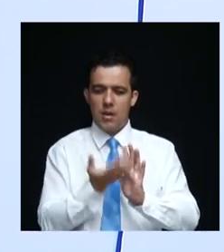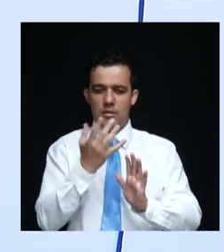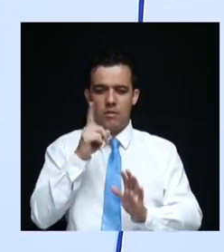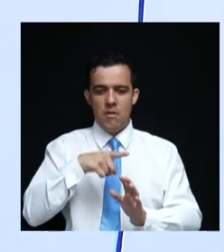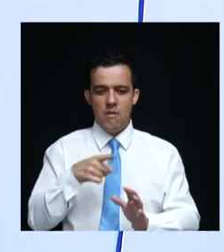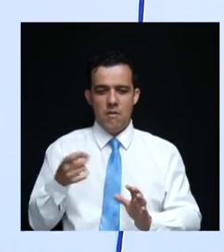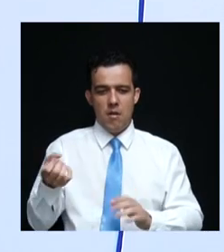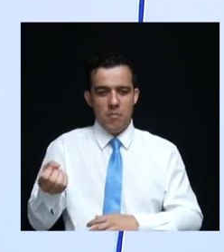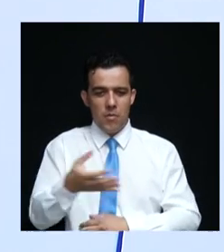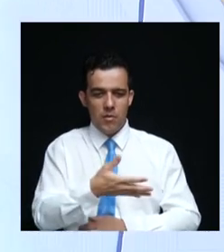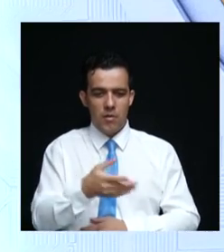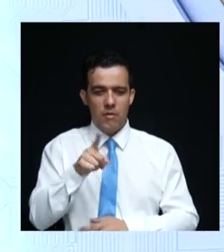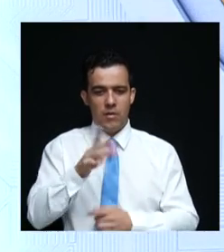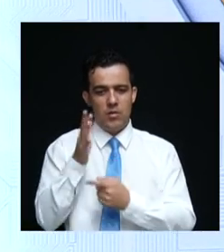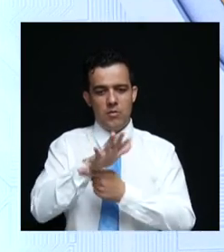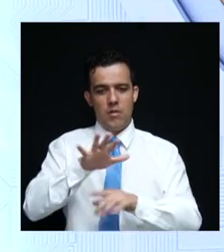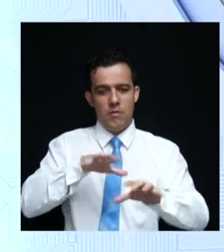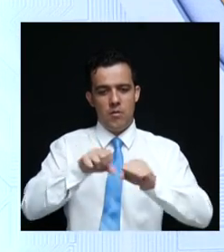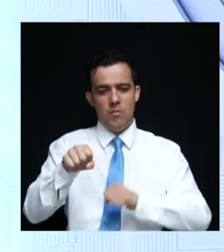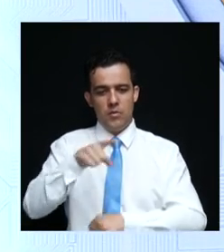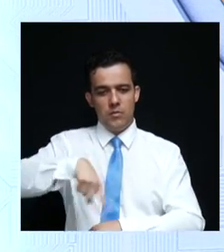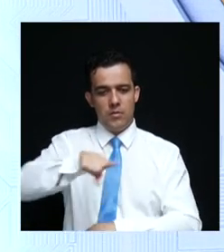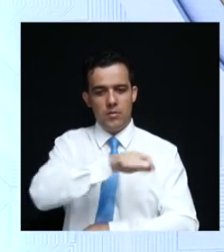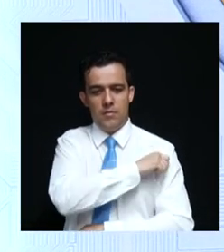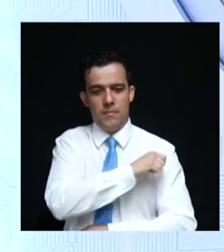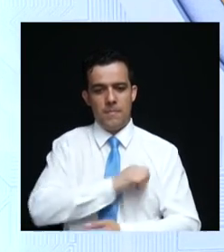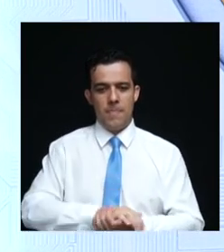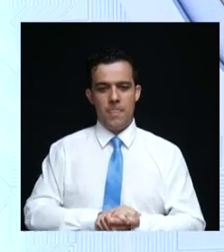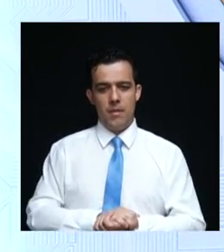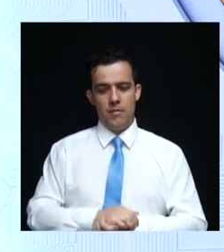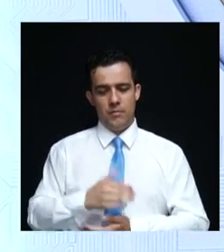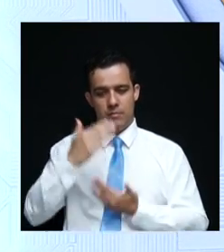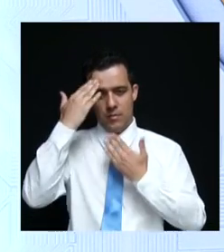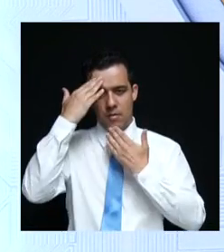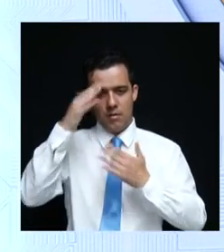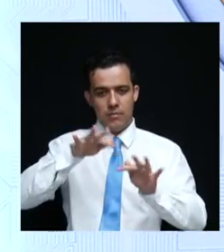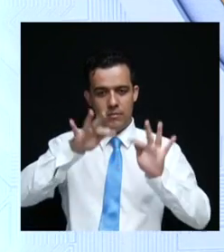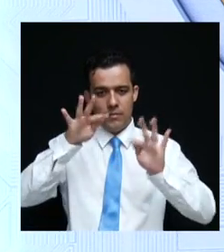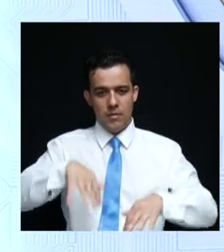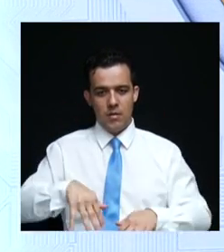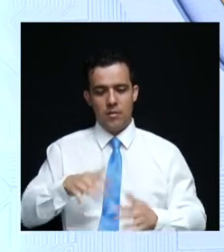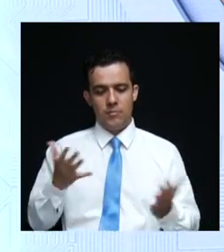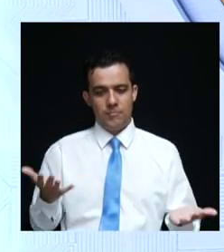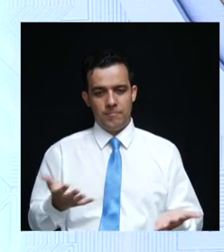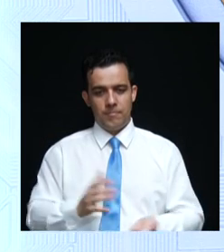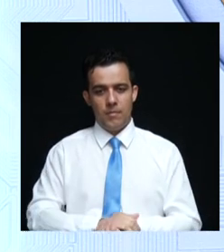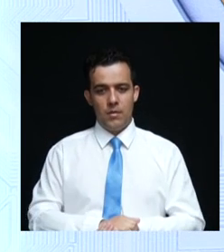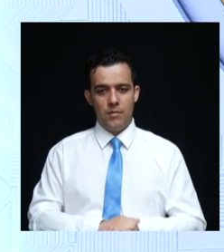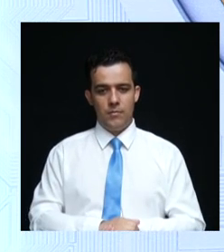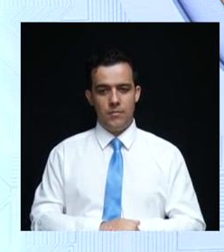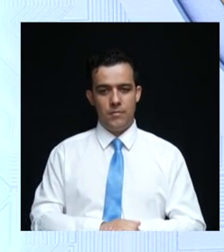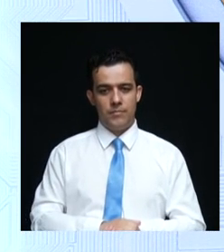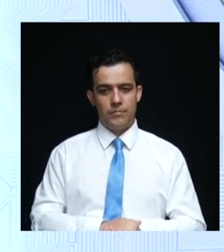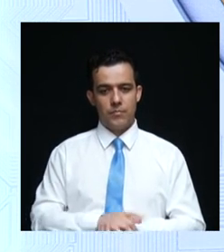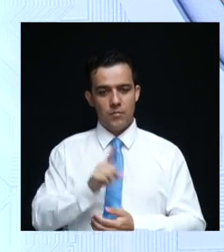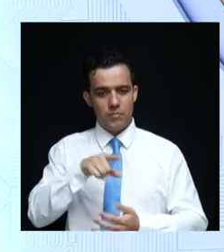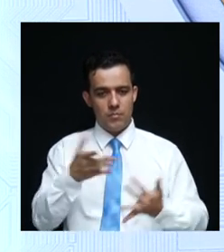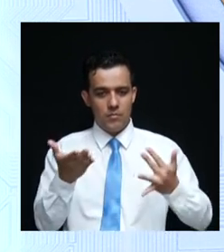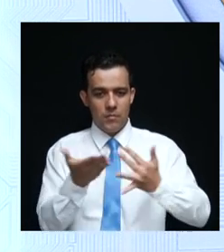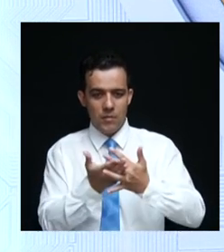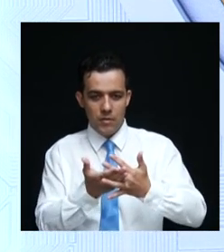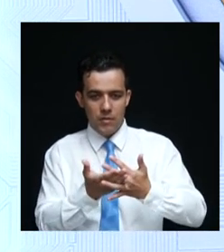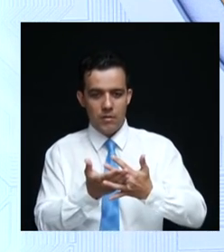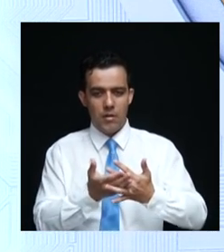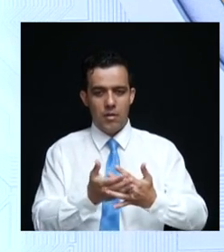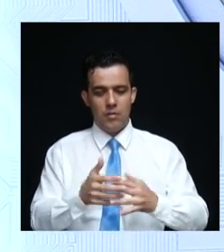e que vai ajudar e colaborar na formação dos nossos estudantes. Obrigado, candidato. E assim nós encerramos este bloco. Mas antes de irmos para o intervalo comercial,